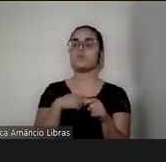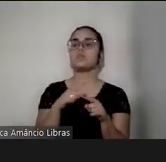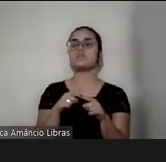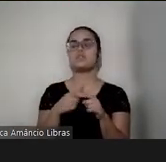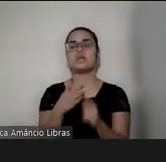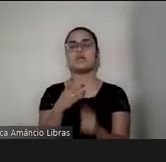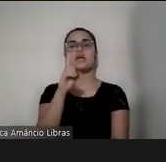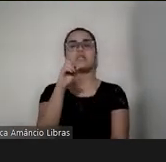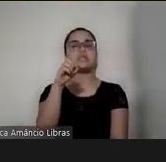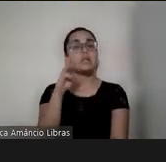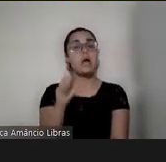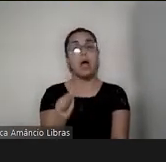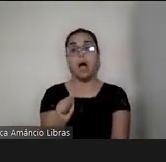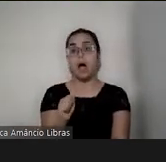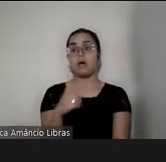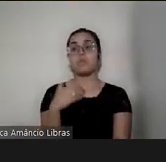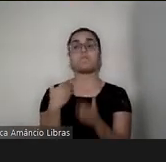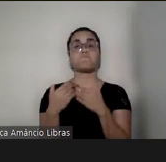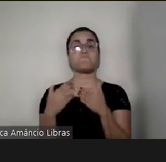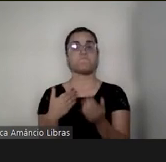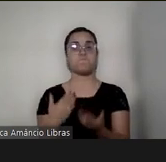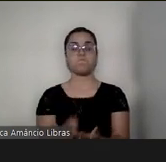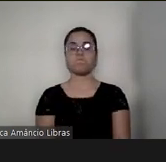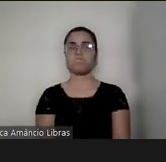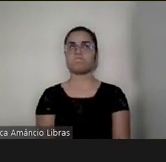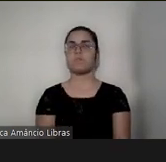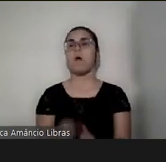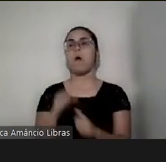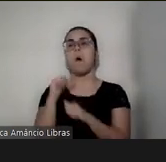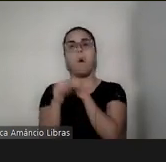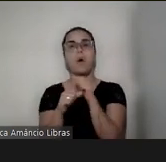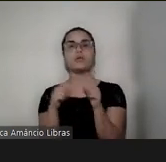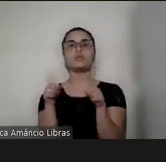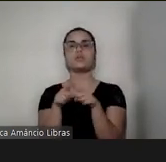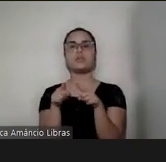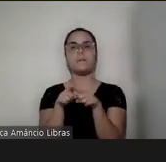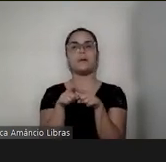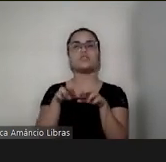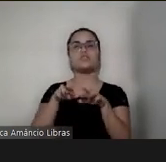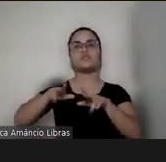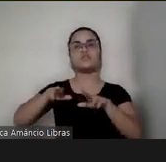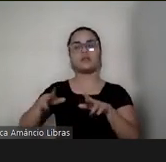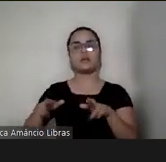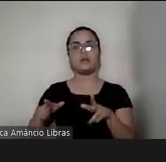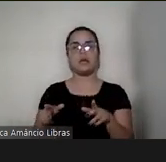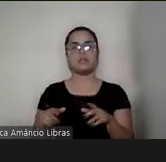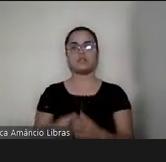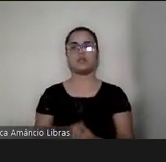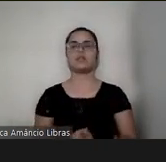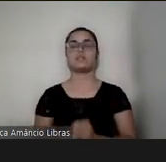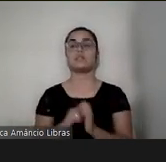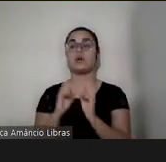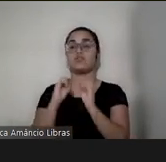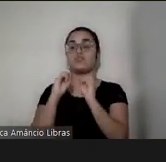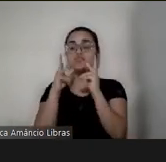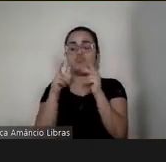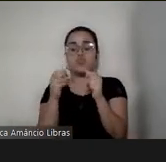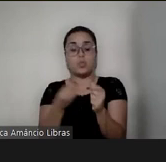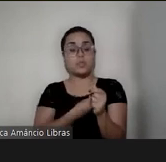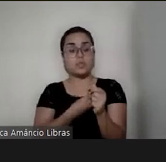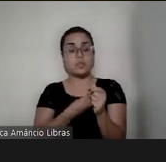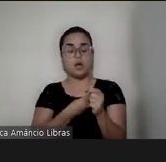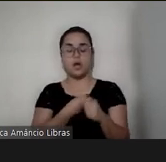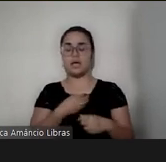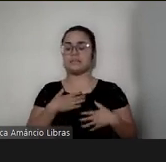de Dow, é, alguma outra coisa diferente. Então, toda aquela expectativa que eu tinha, novamente,